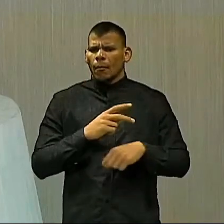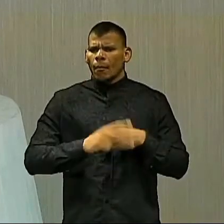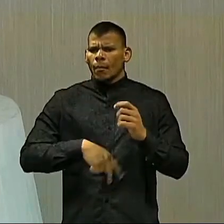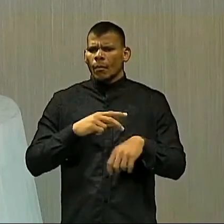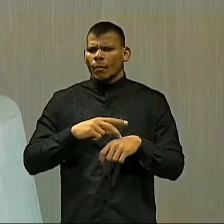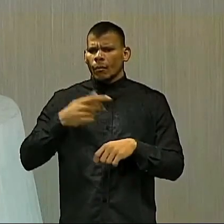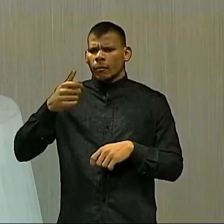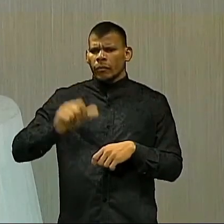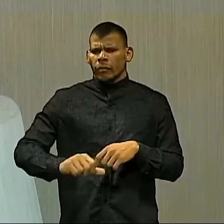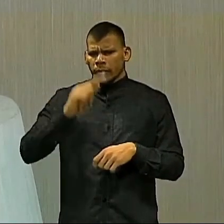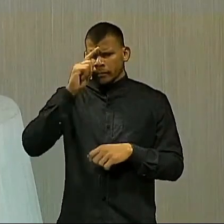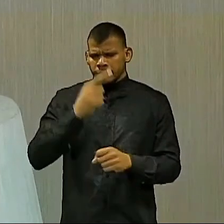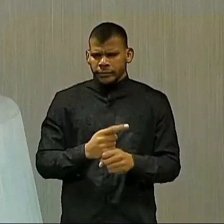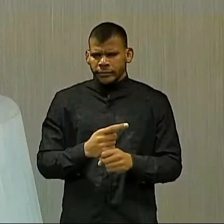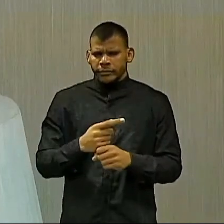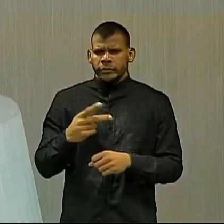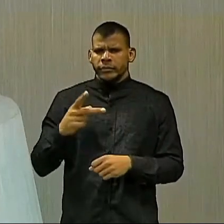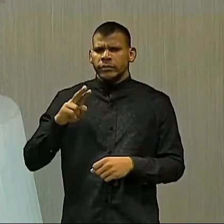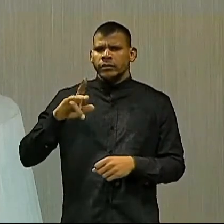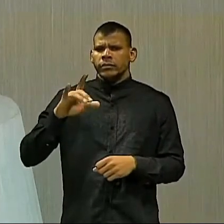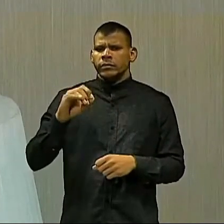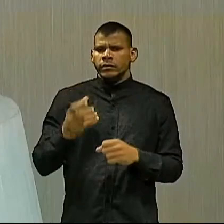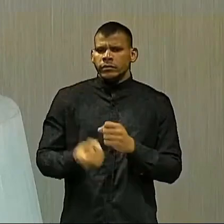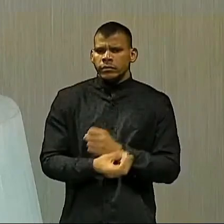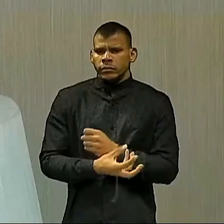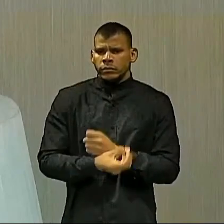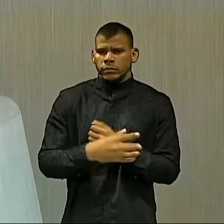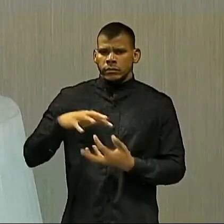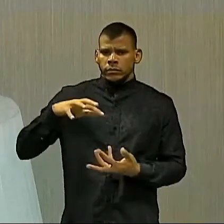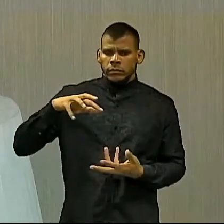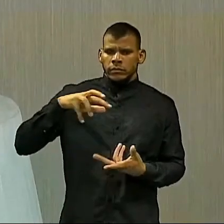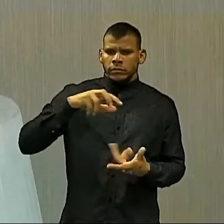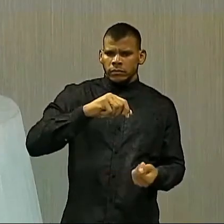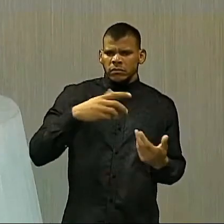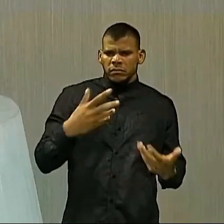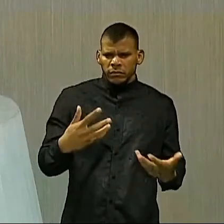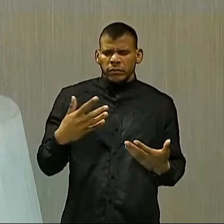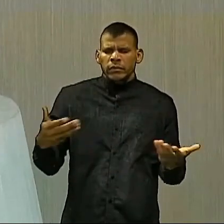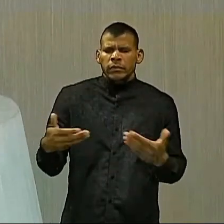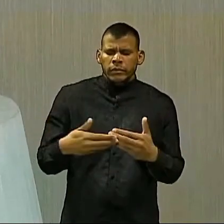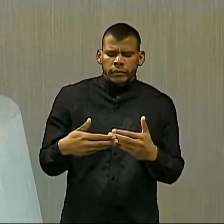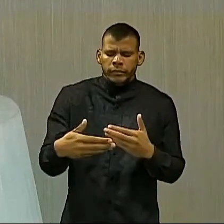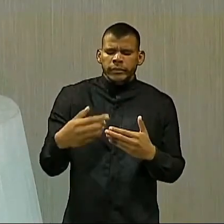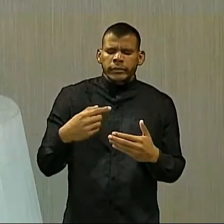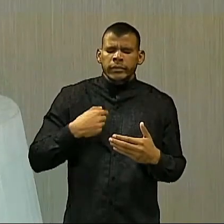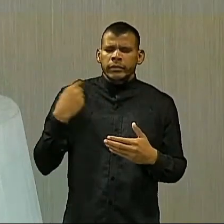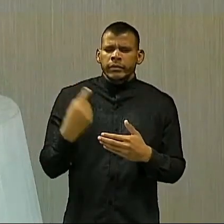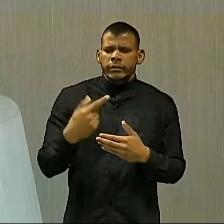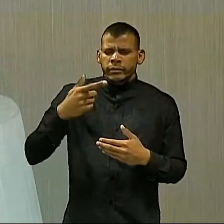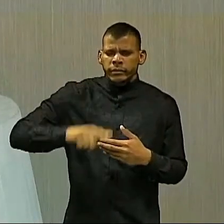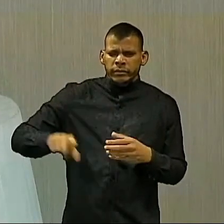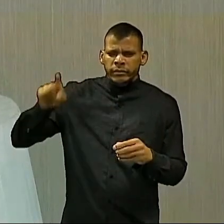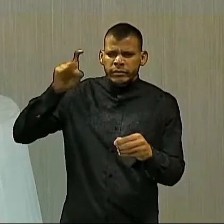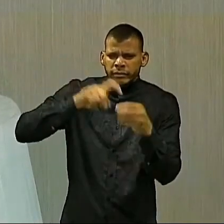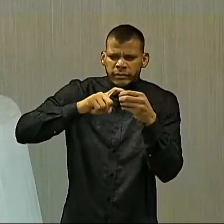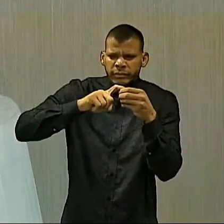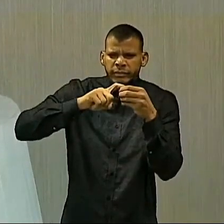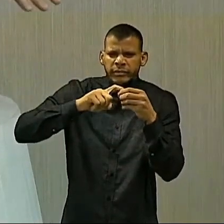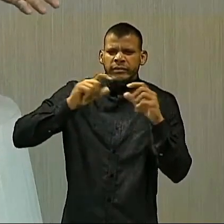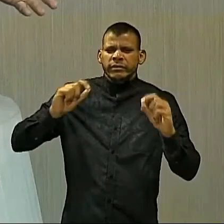de administração pública por conta de corrupção do mundo. E agora nós estamos, mais uma vez, voltando